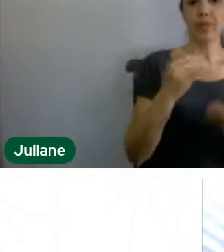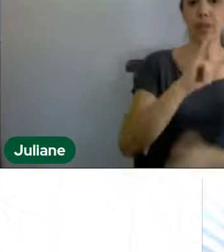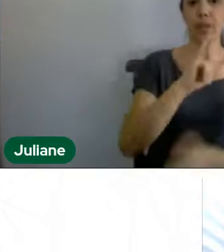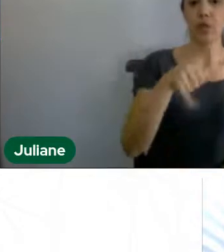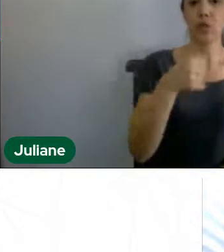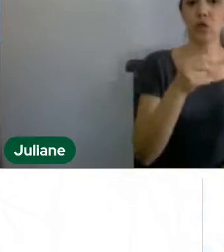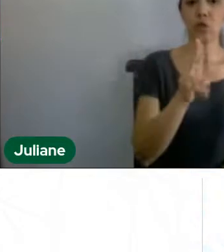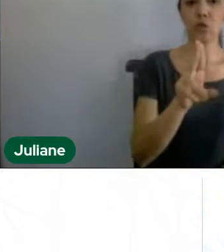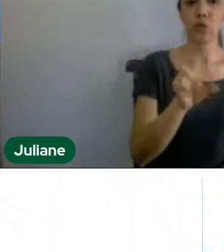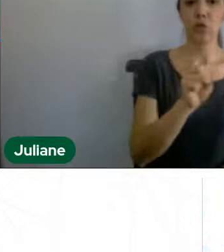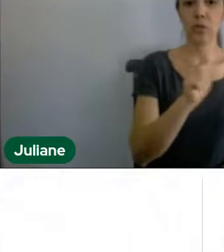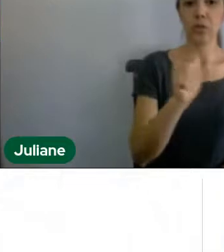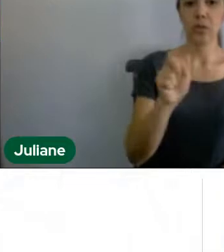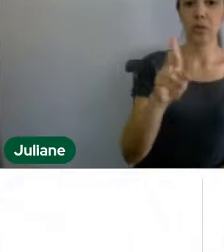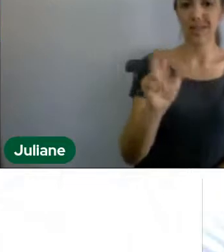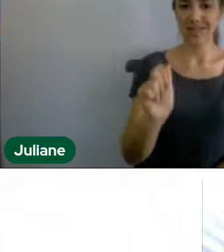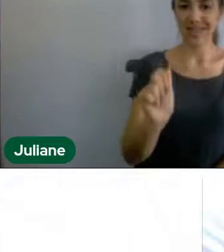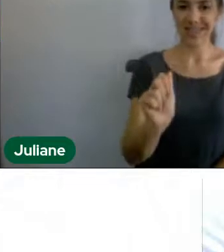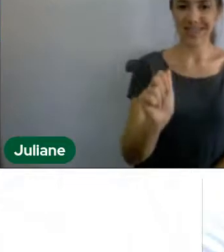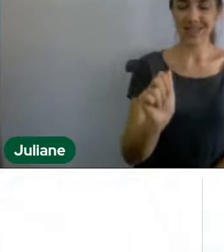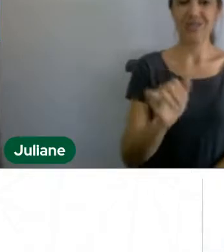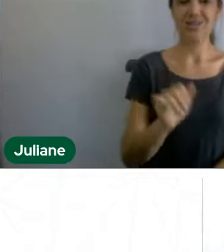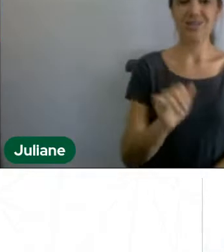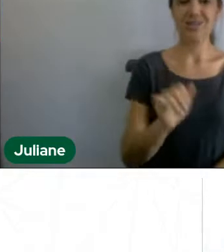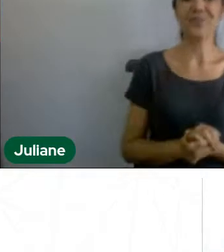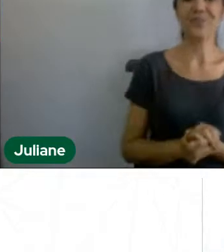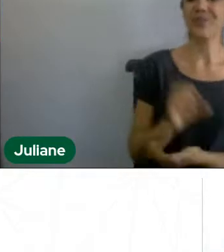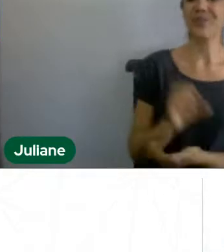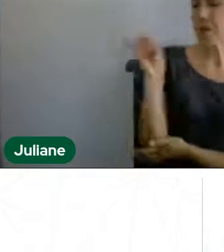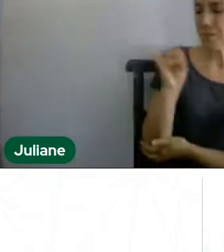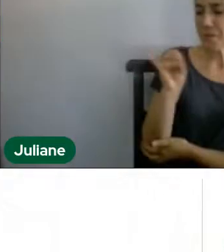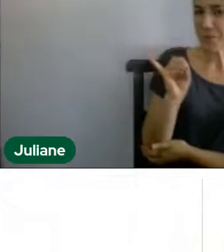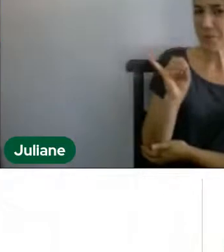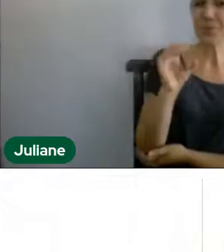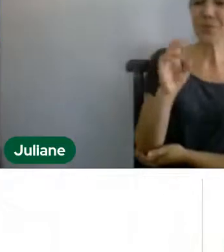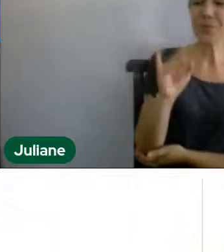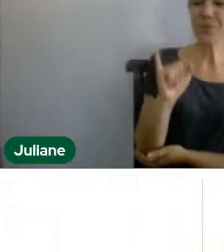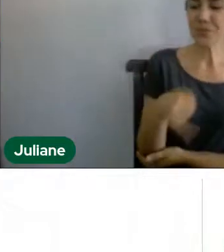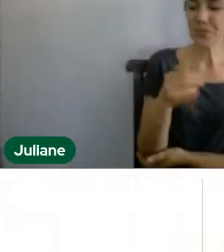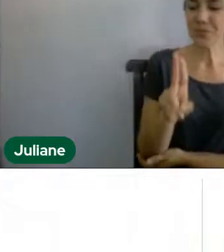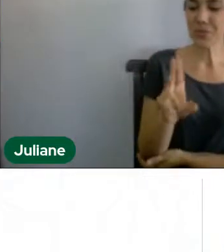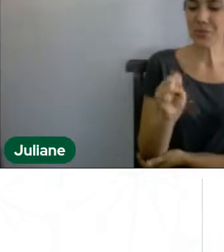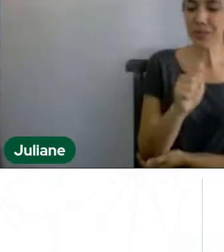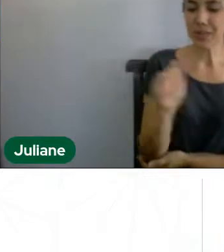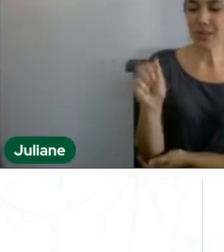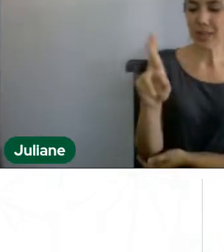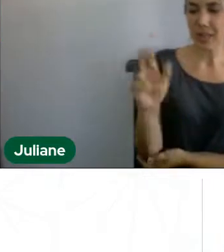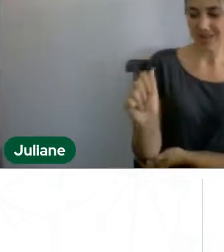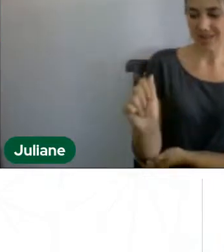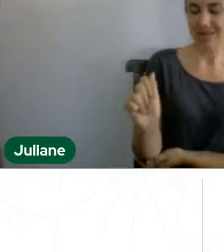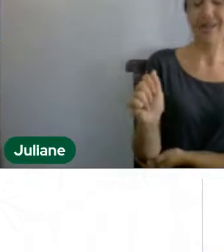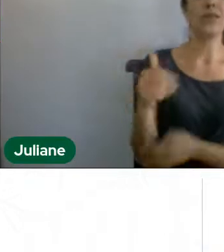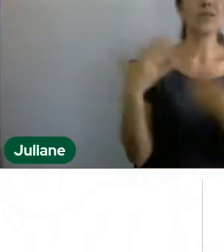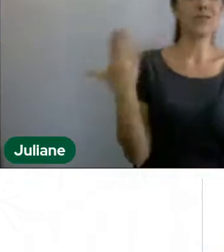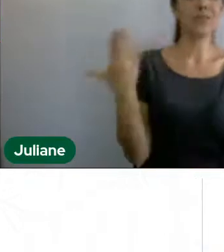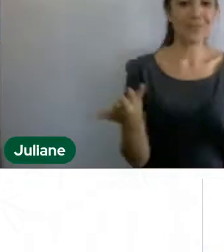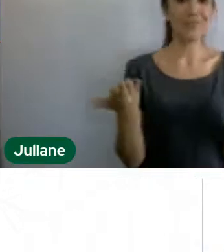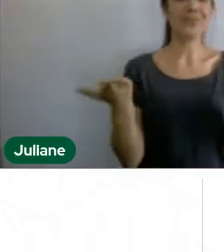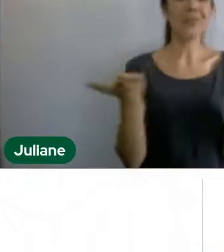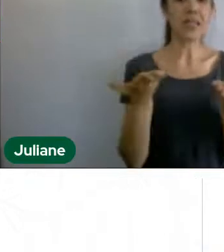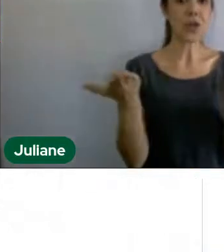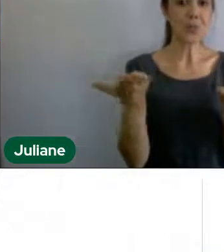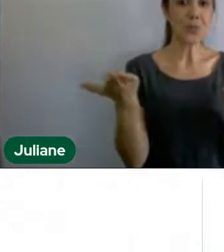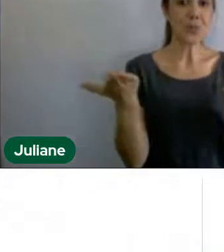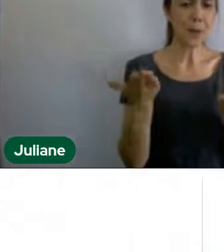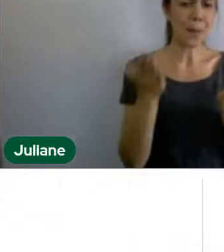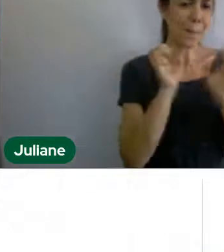Olá, Jussara, novamente, tudo bem? Então, na sequência, nós podemos, pode ser contigo,